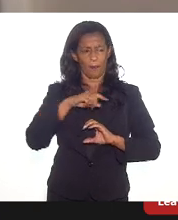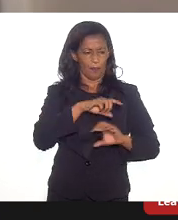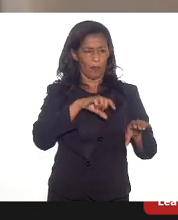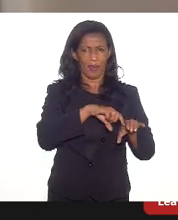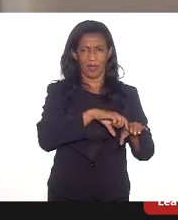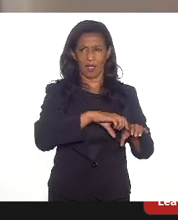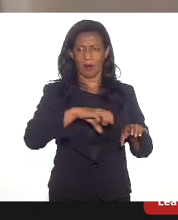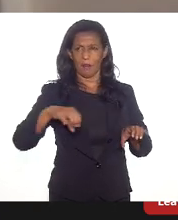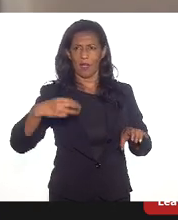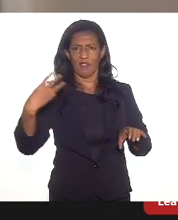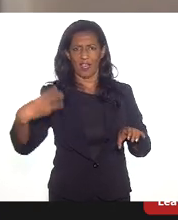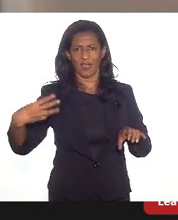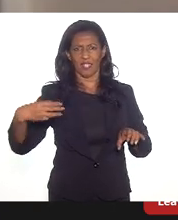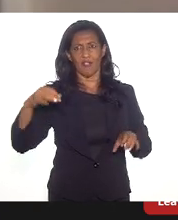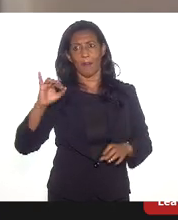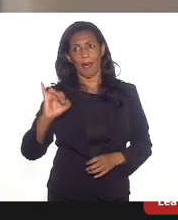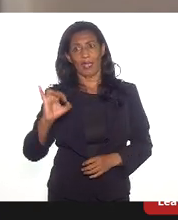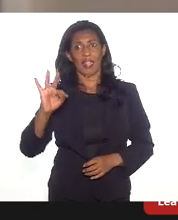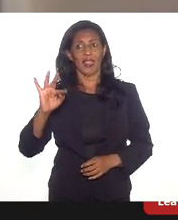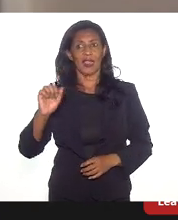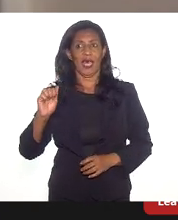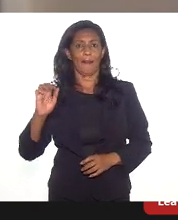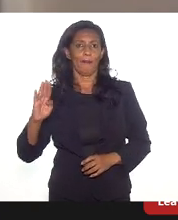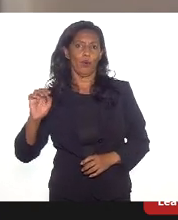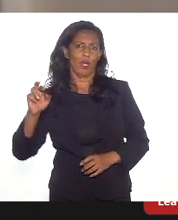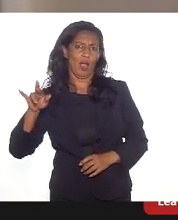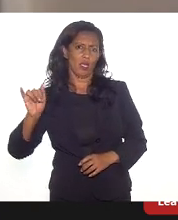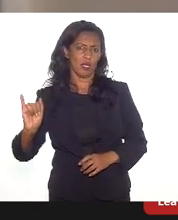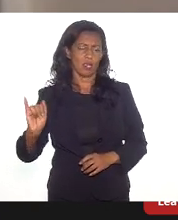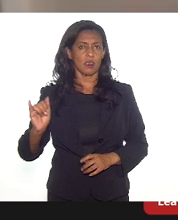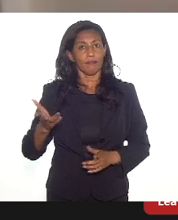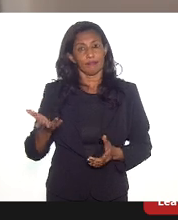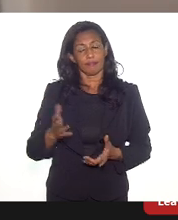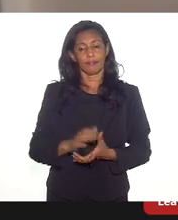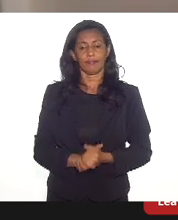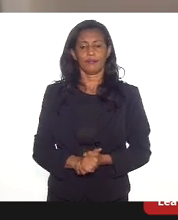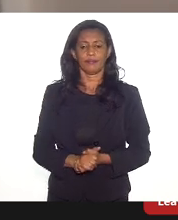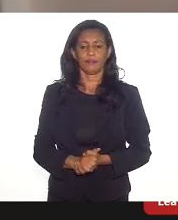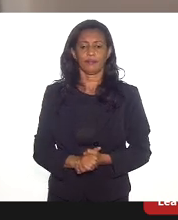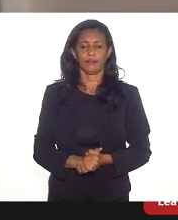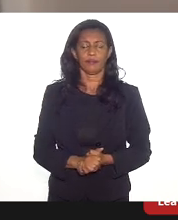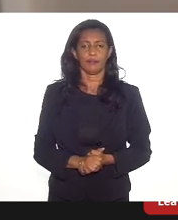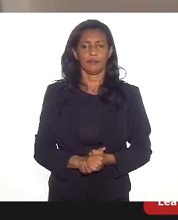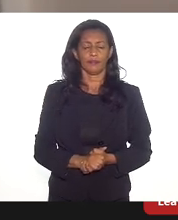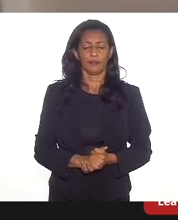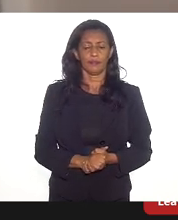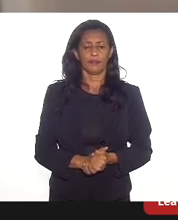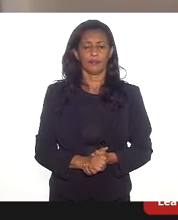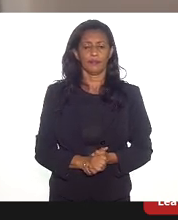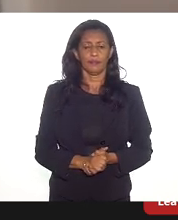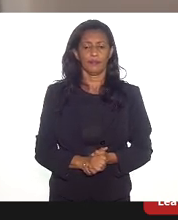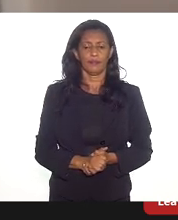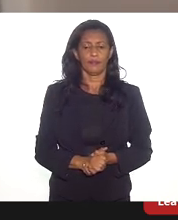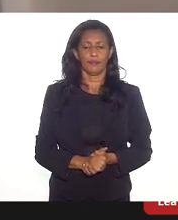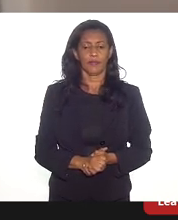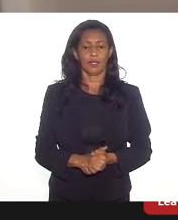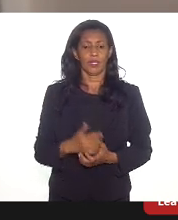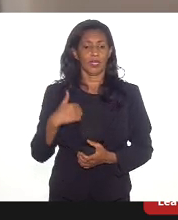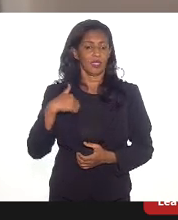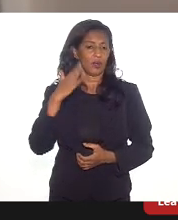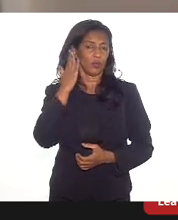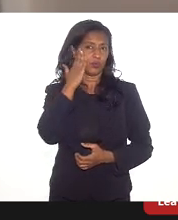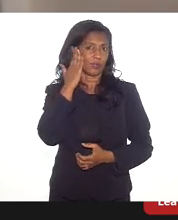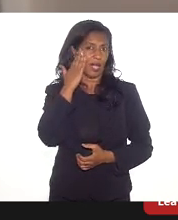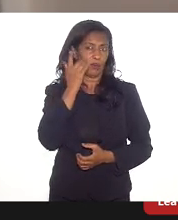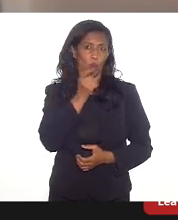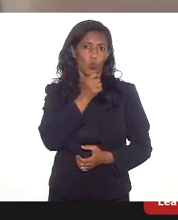mas, na verdade, vai estar disponível em Itaboraí, através da UPGN, Unidade de Processamento de Gás Natural, e, o eu saiba, ainda